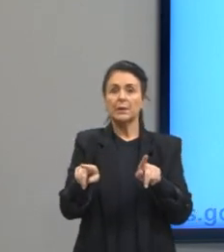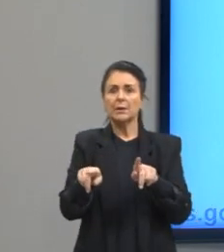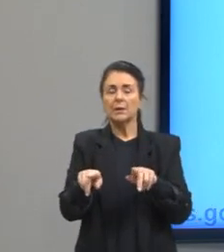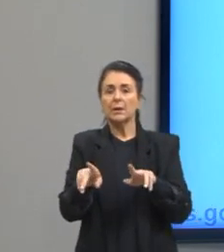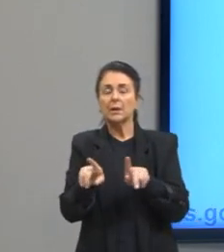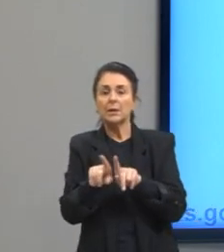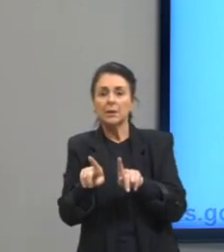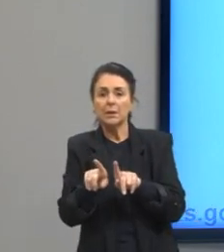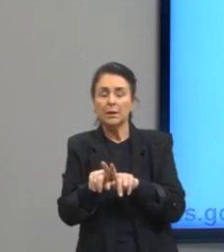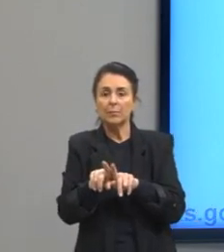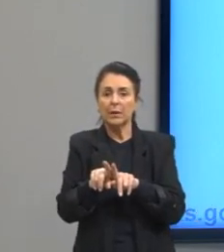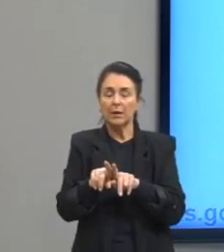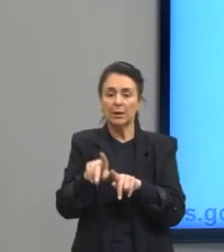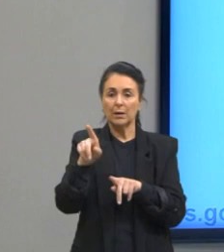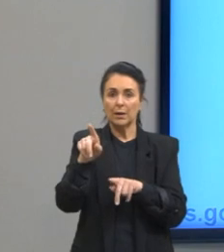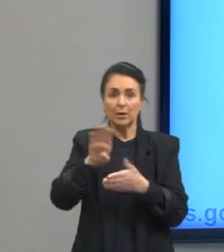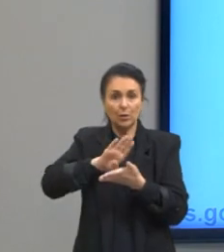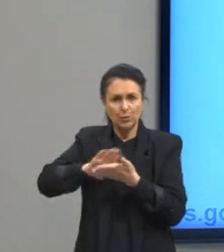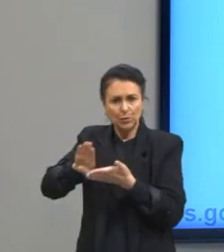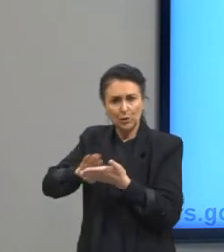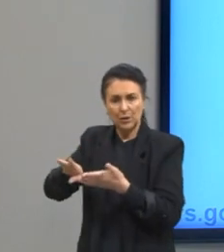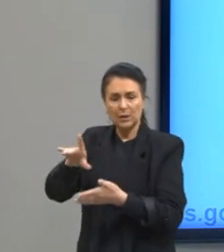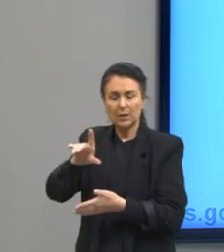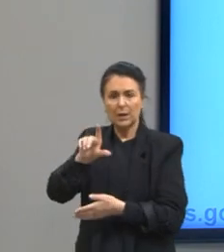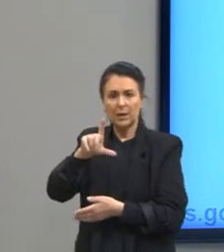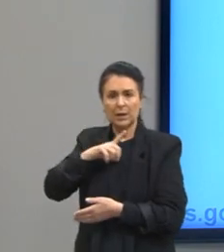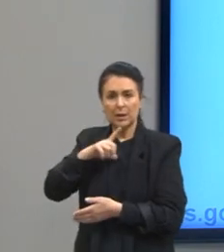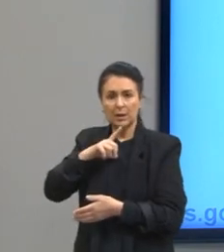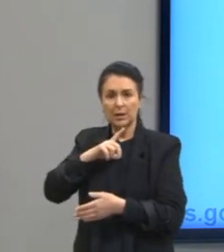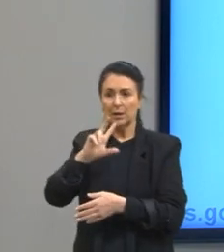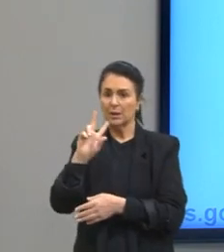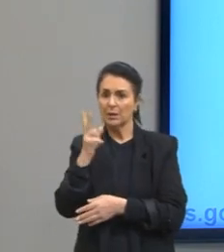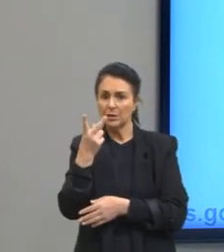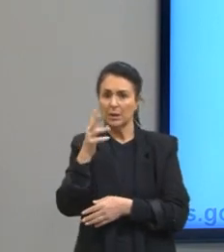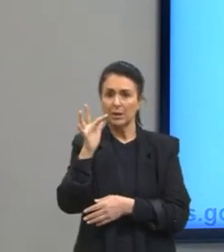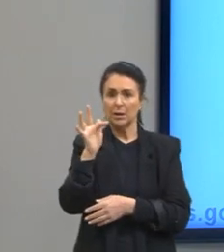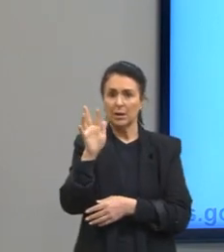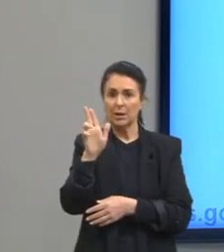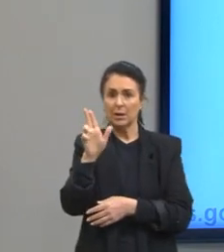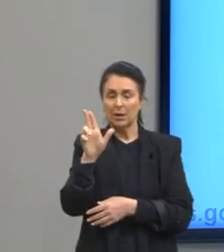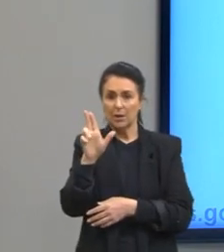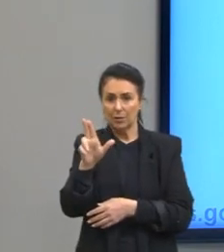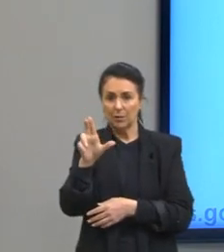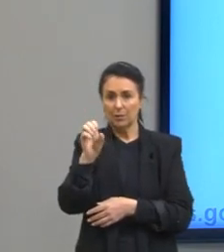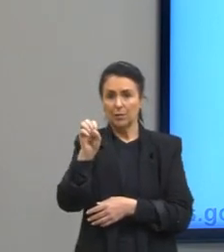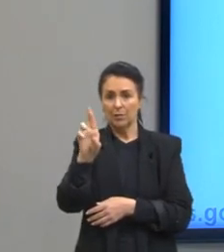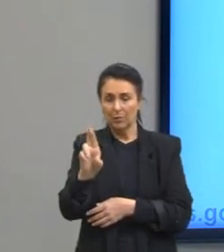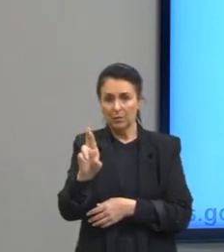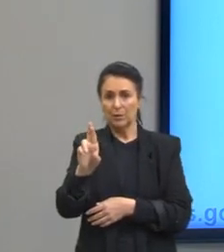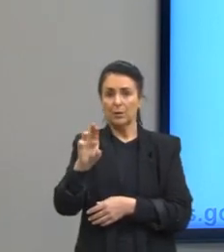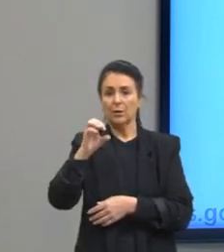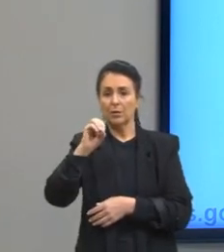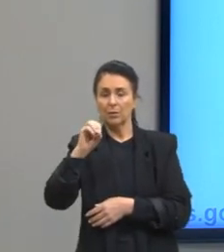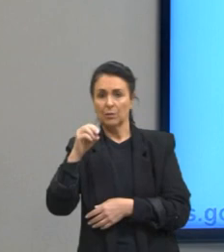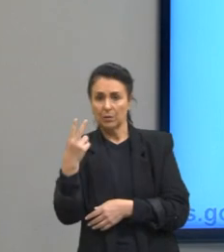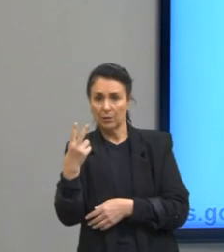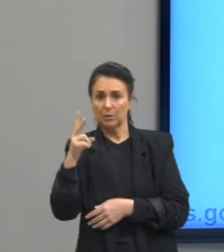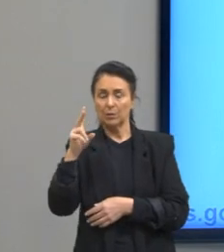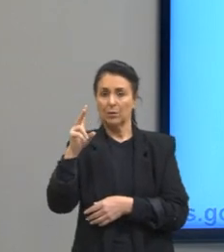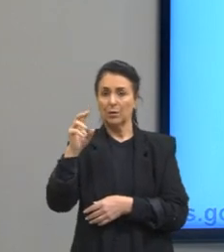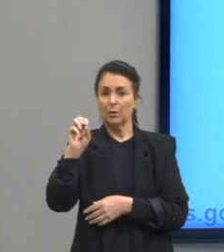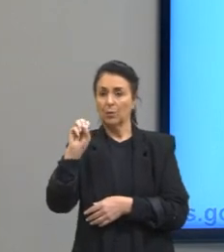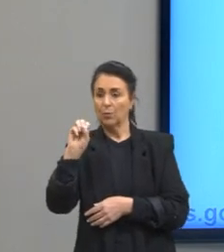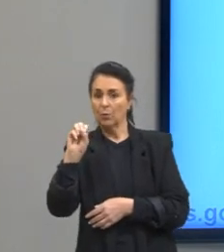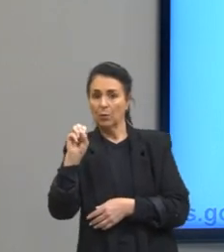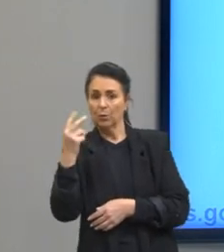a gente tem que desconsiderar as que possuem hidrogênio, flúor, oxigênio e nitrogênio, tá? Porque aí são ligações de hidrogênio.